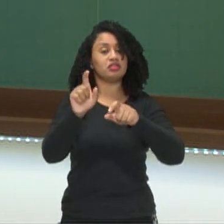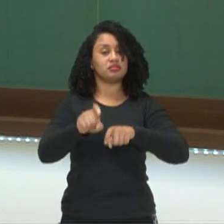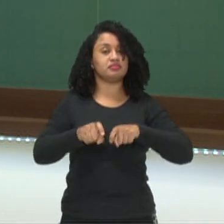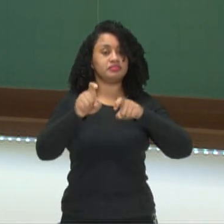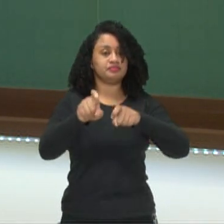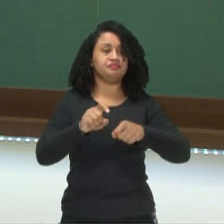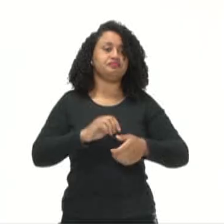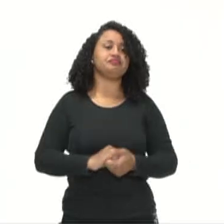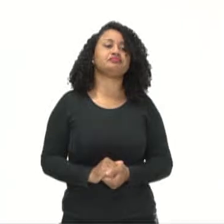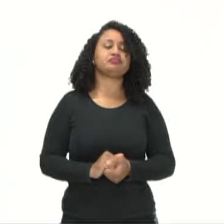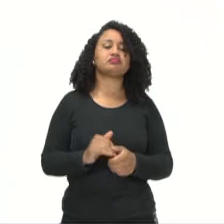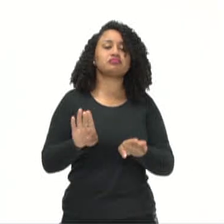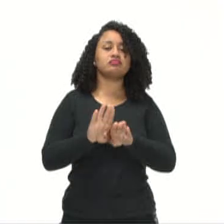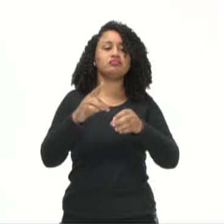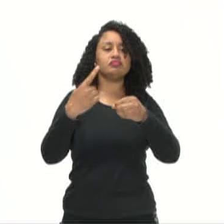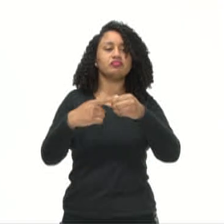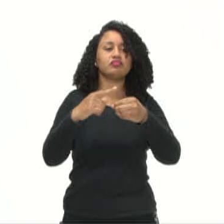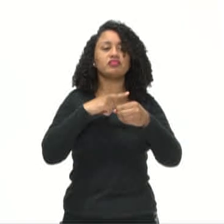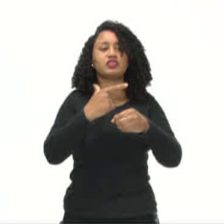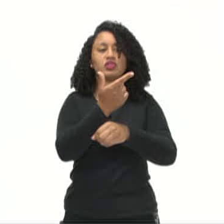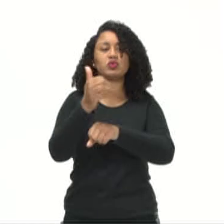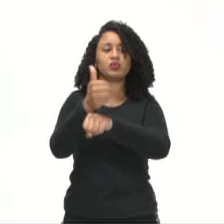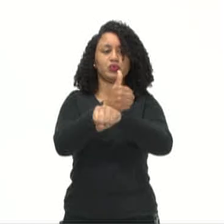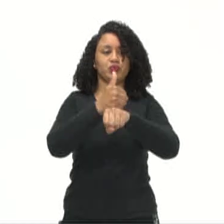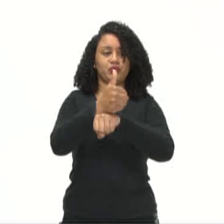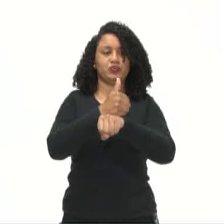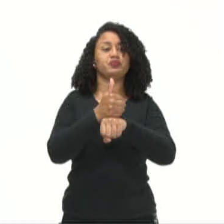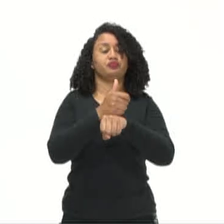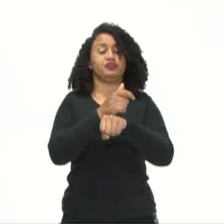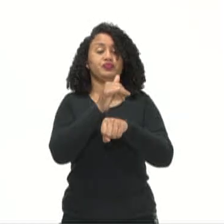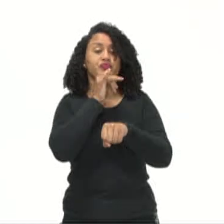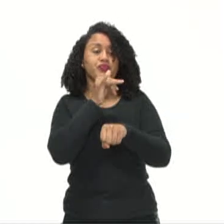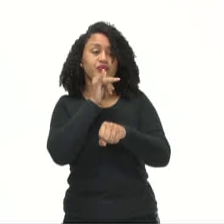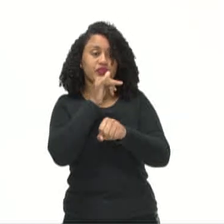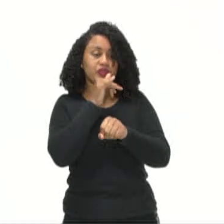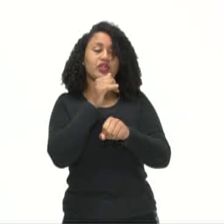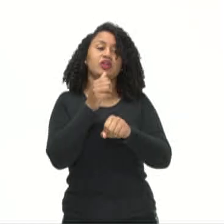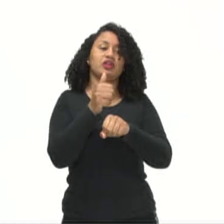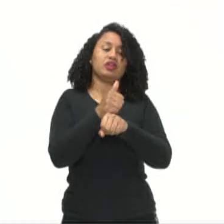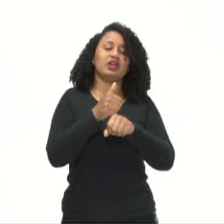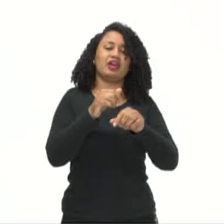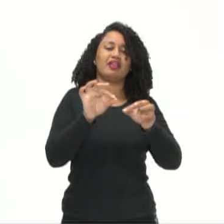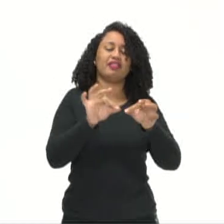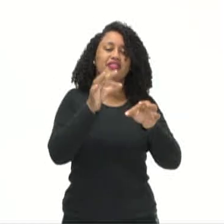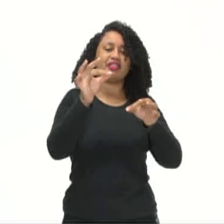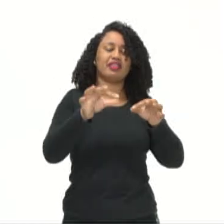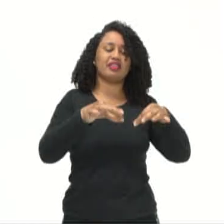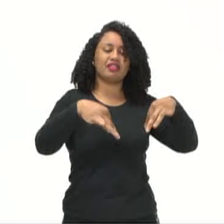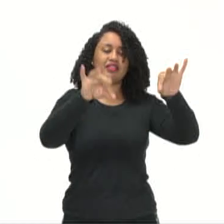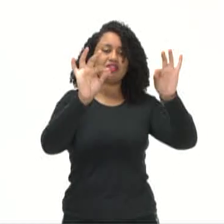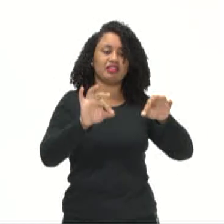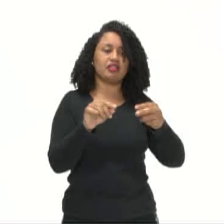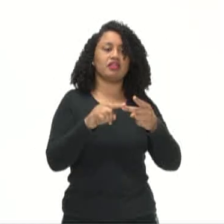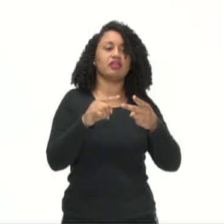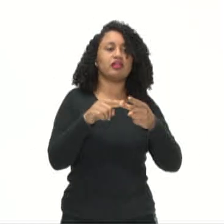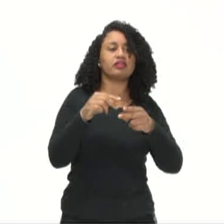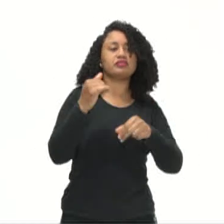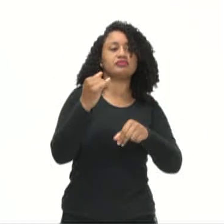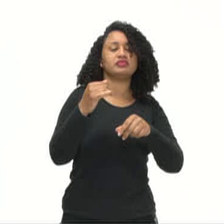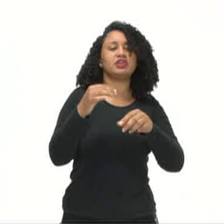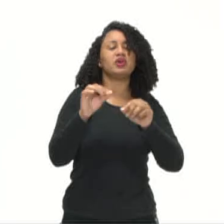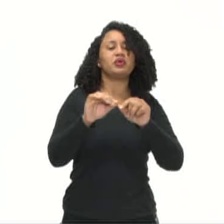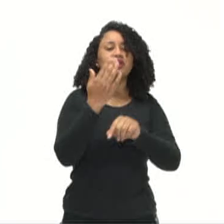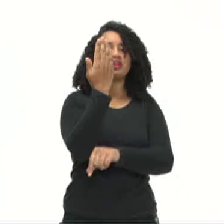Também na cidade haviam outros profissionais, por exemplo, tecelões, carpinteiros,